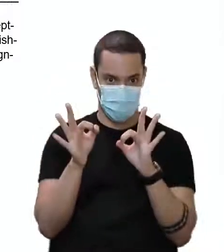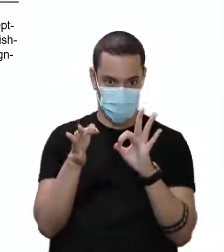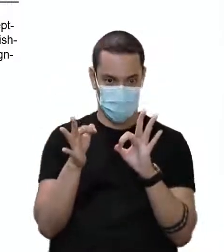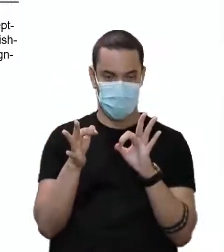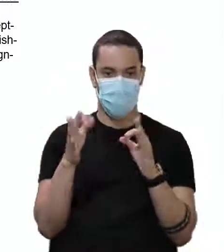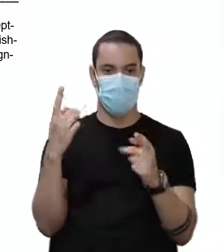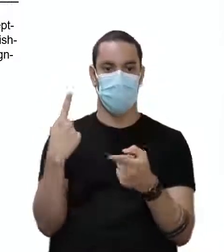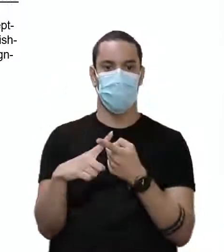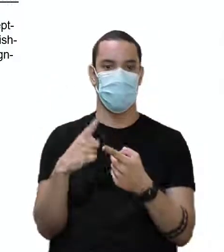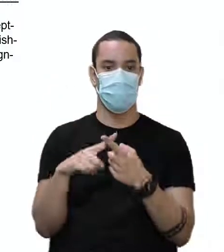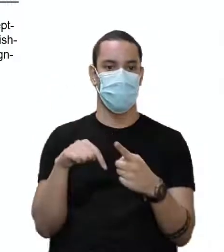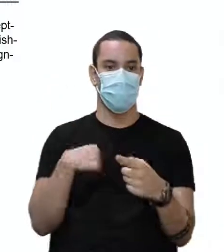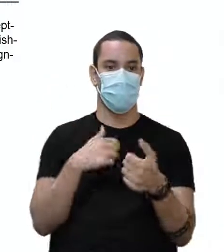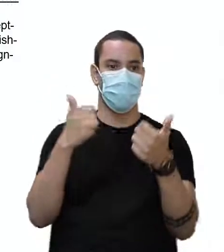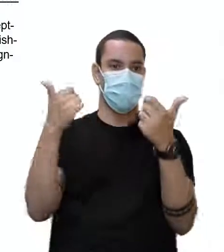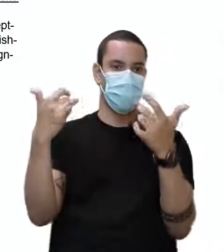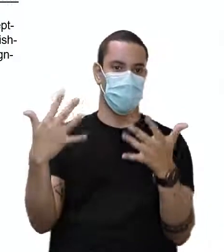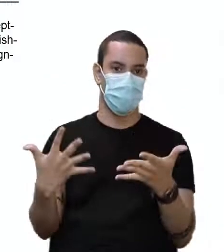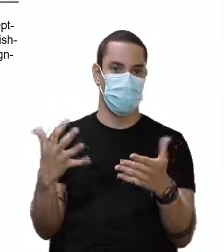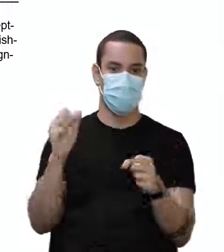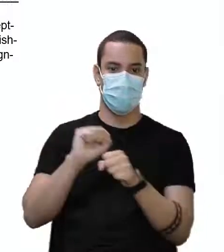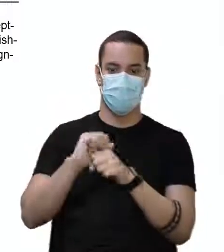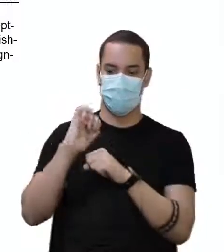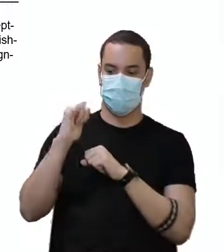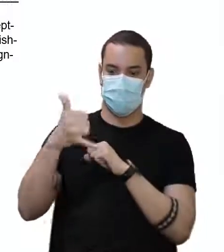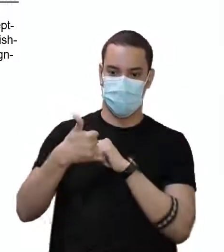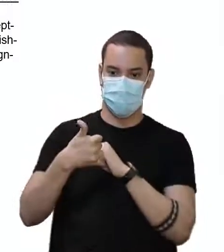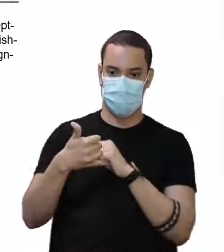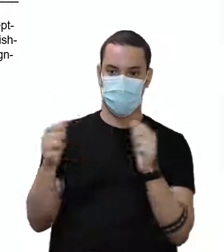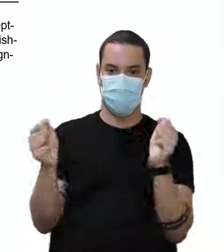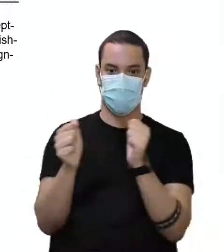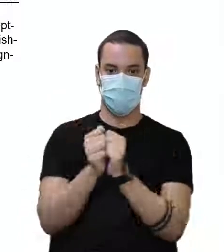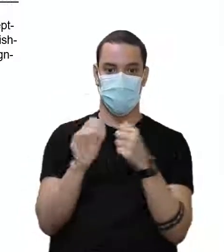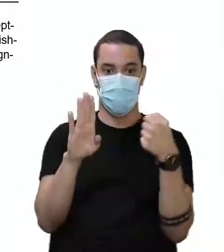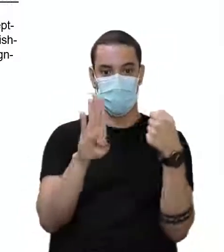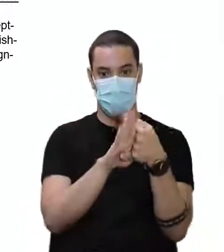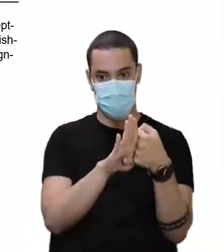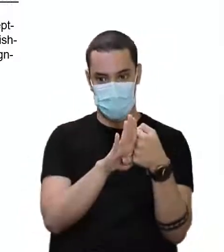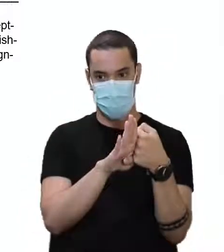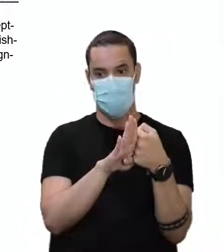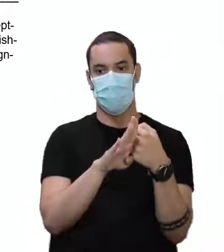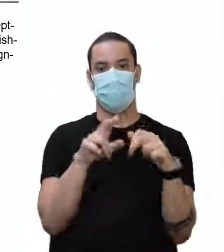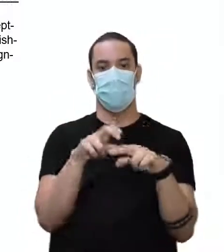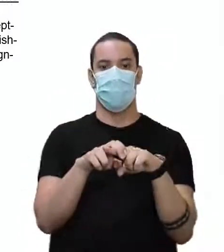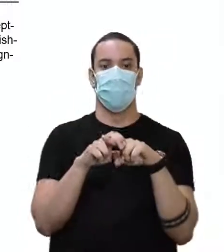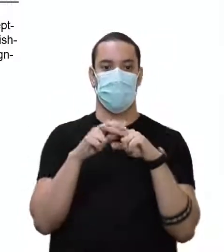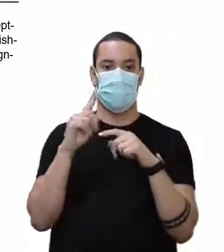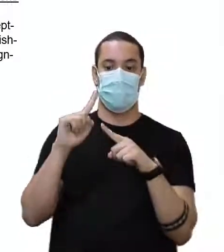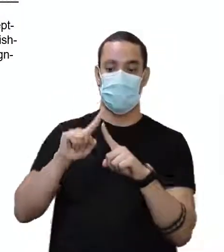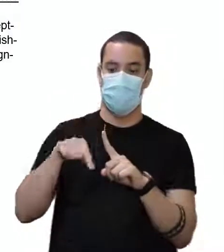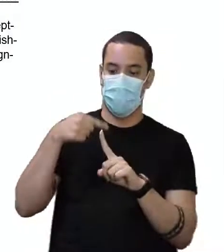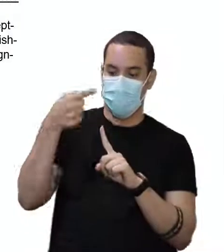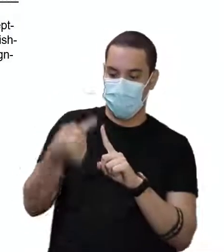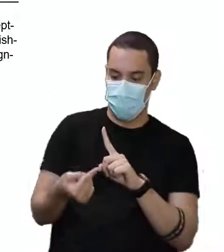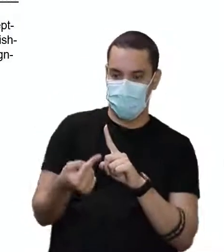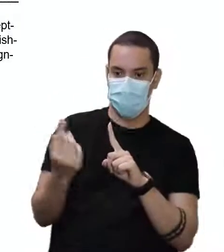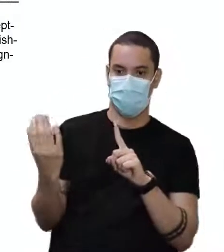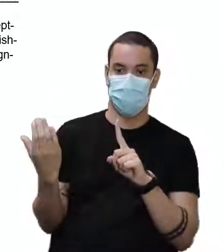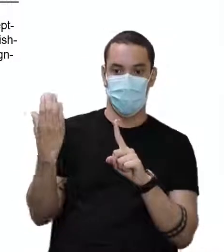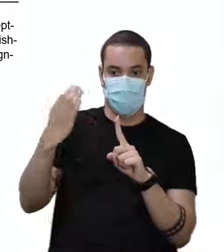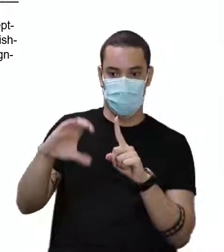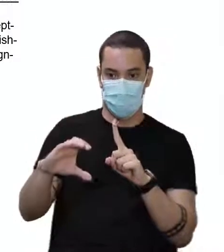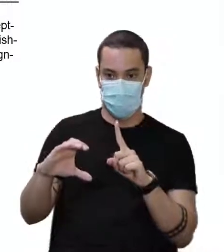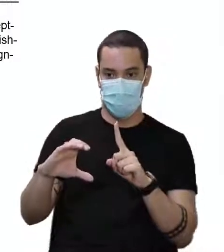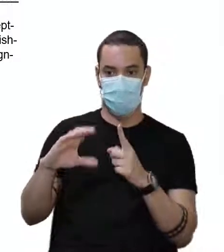Geralmente, aqui a gente costuma colocar o adjetivo na frente do substantivo. Aqui, adjetivo, ele veio depois a